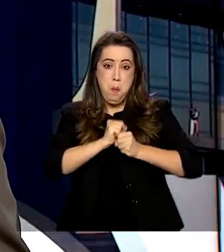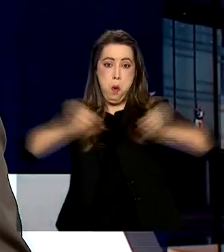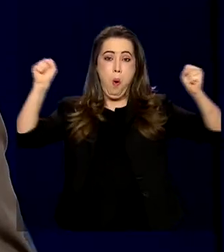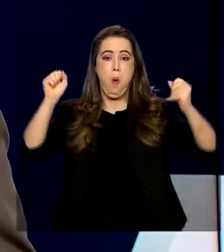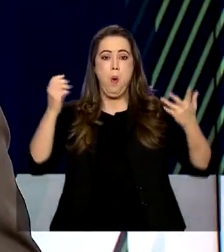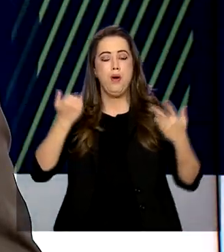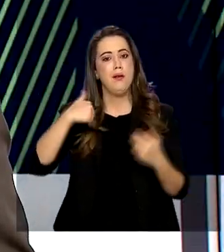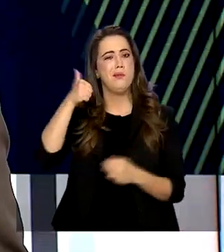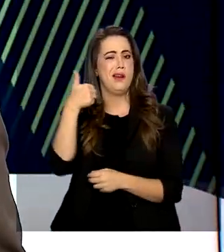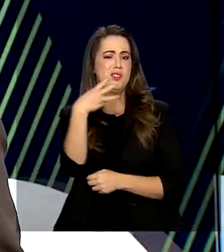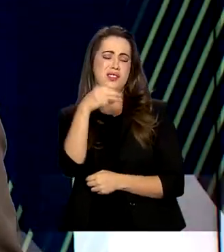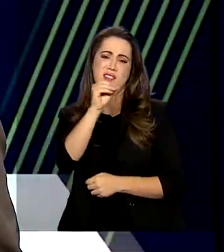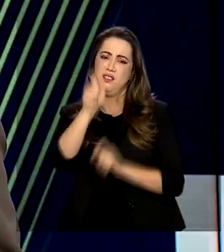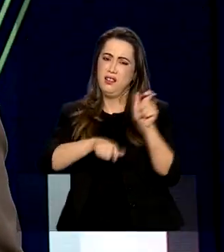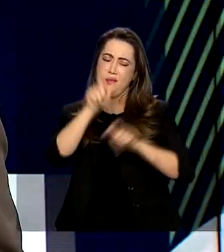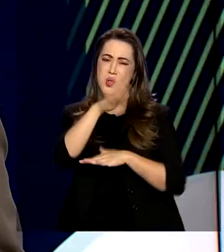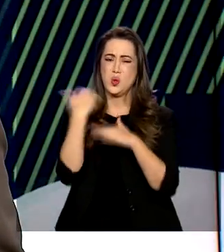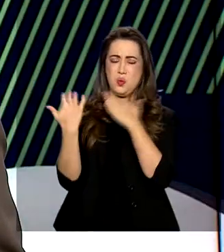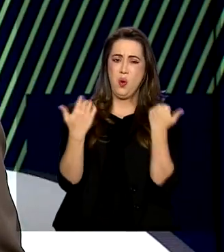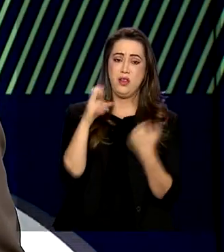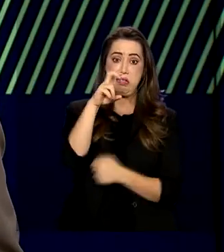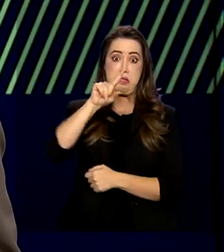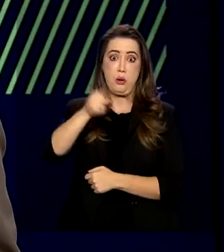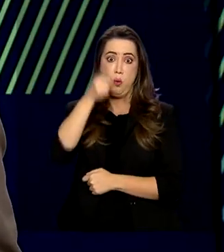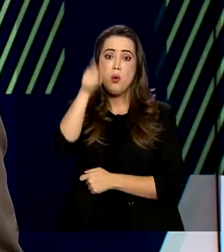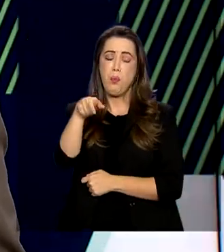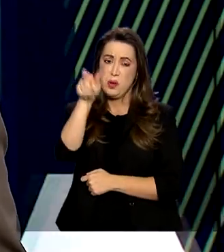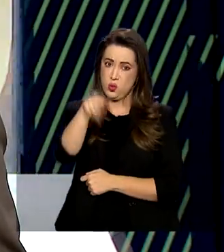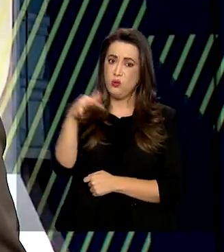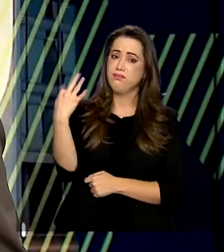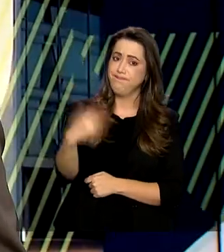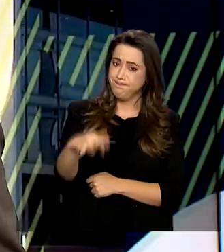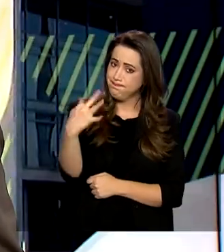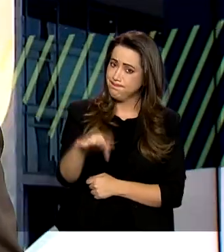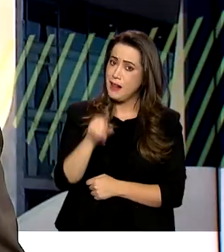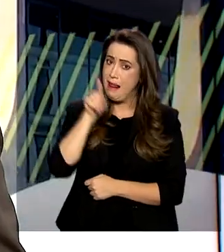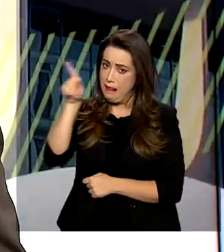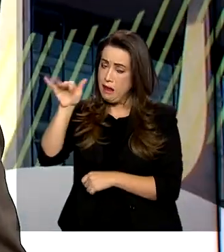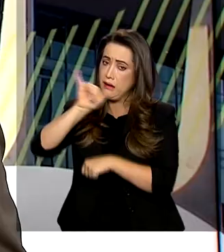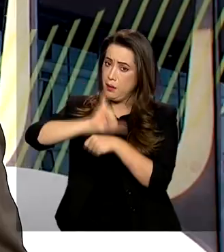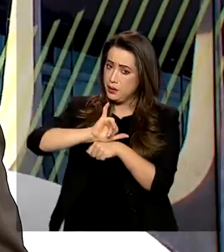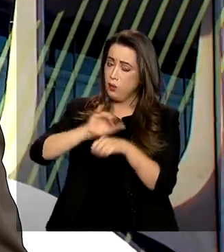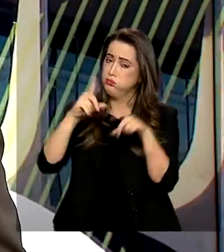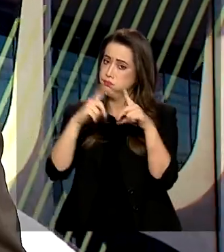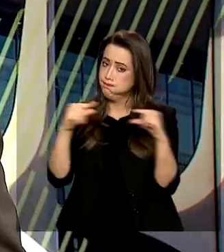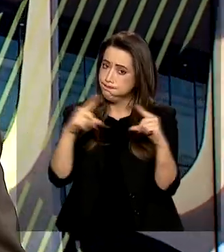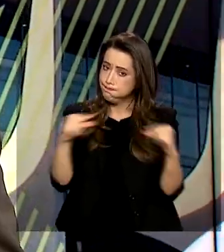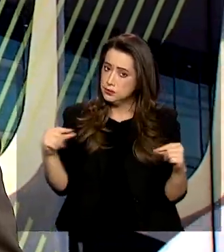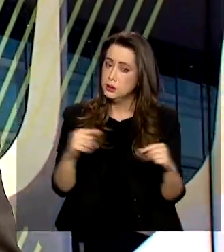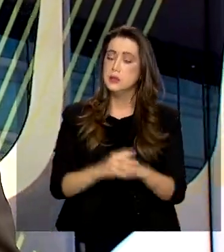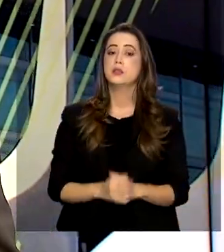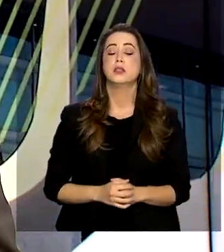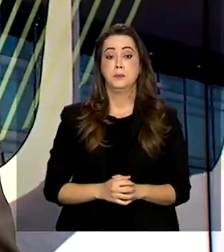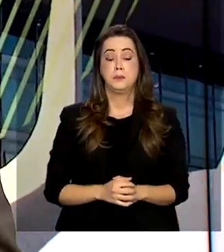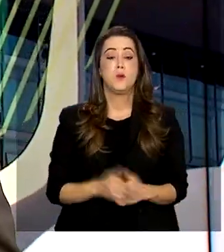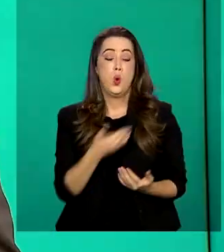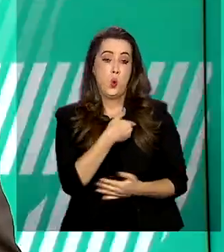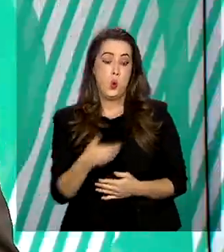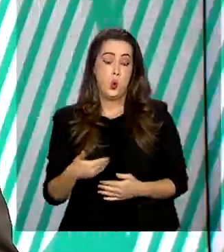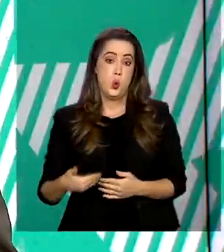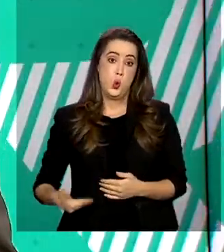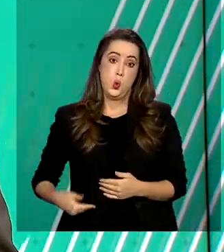e mais de 5 mil feridos na capital, Beirute. O presidente disse ainda que o governo também está em contato com a comunidade